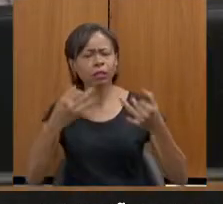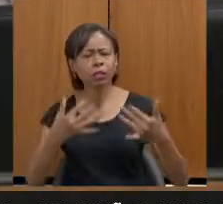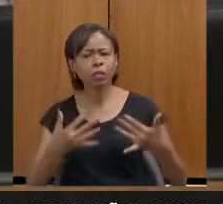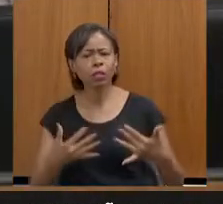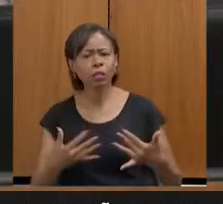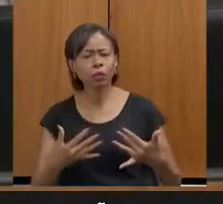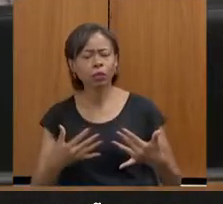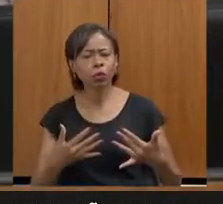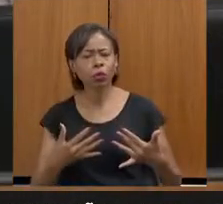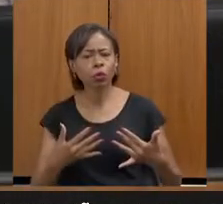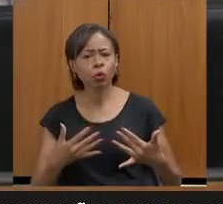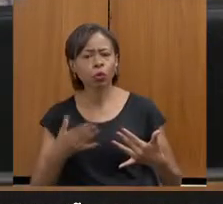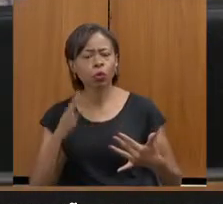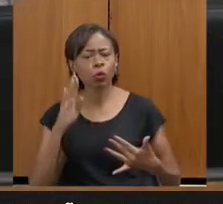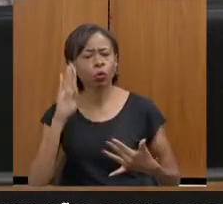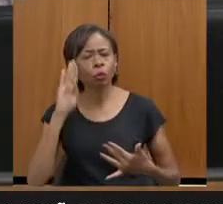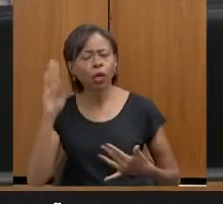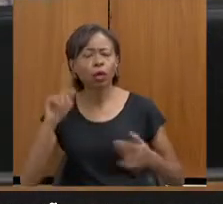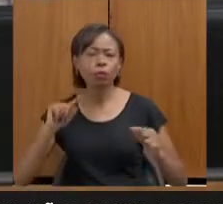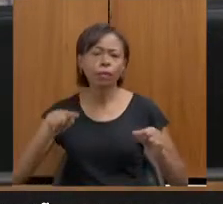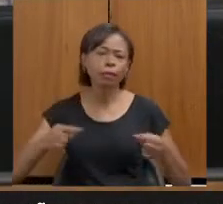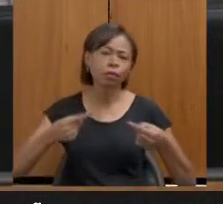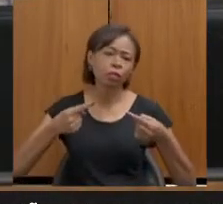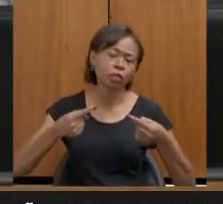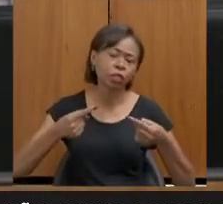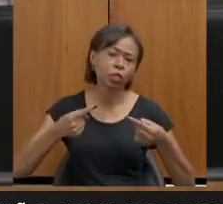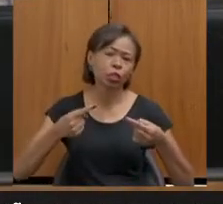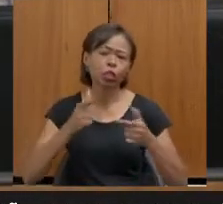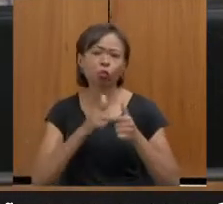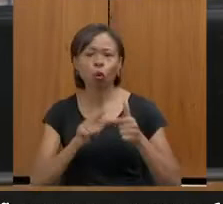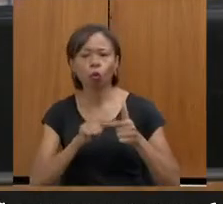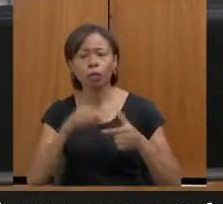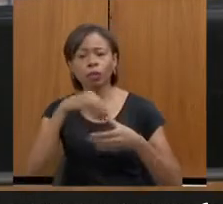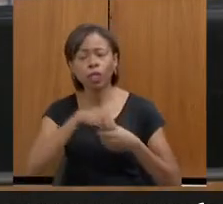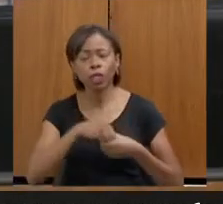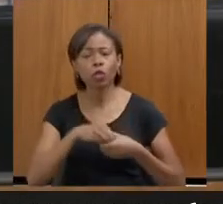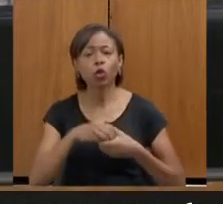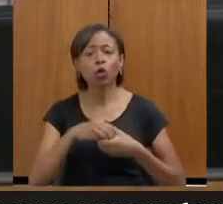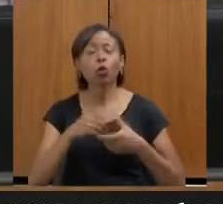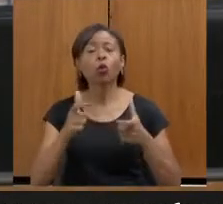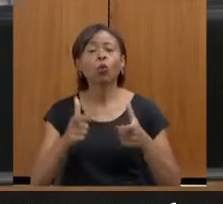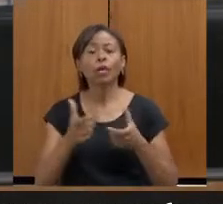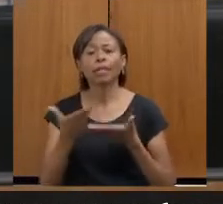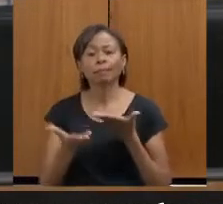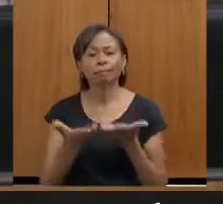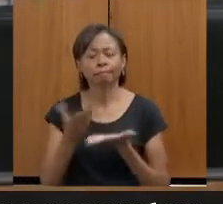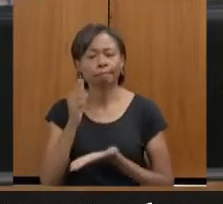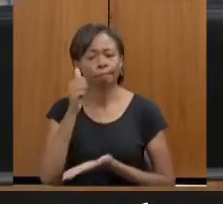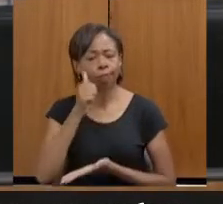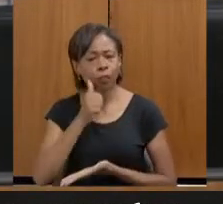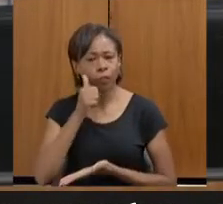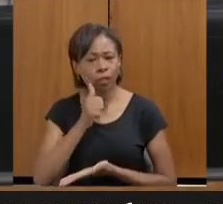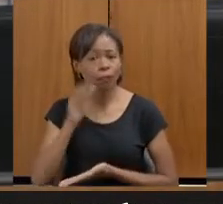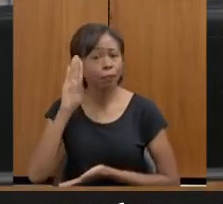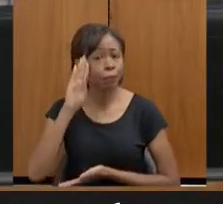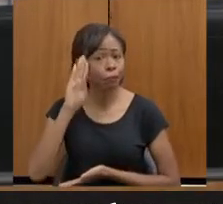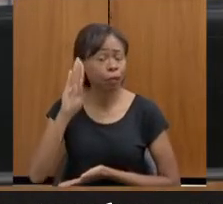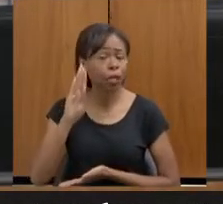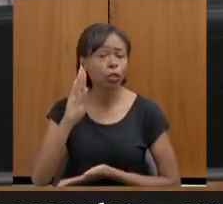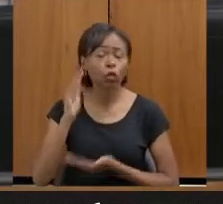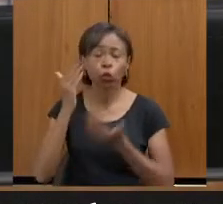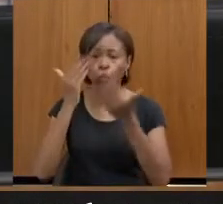desafios ou demandas existentes na unidade para o atendimento à mulher, especialmente no que se refere ao acolhimento